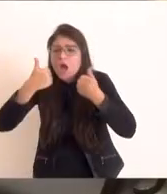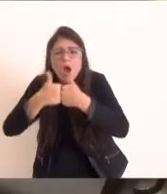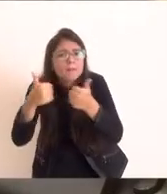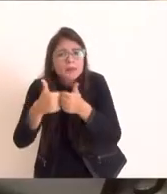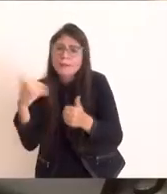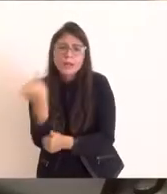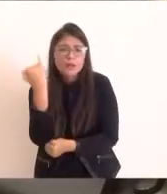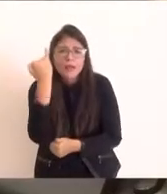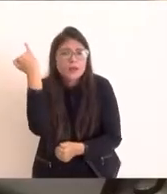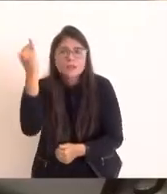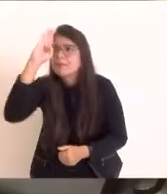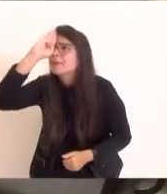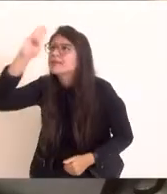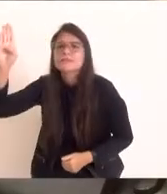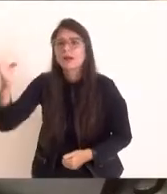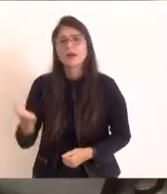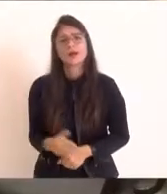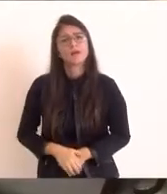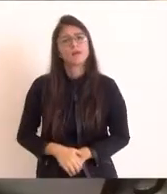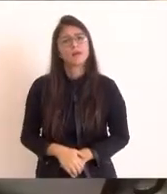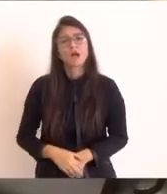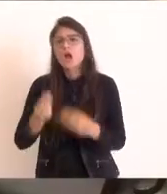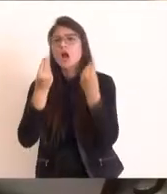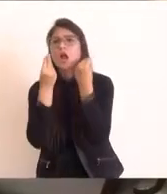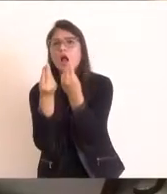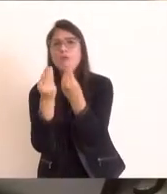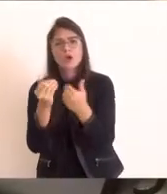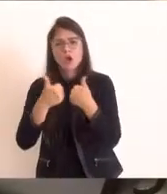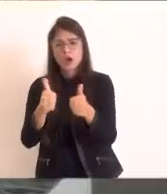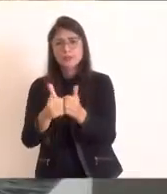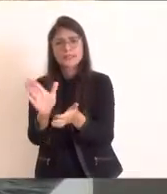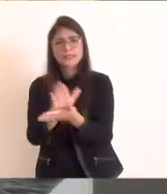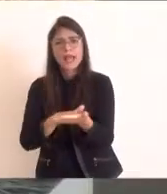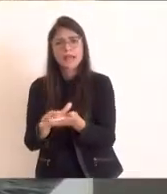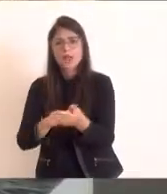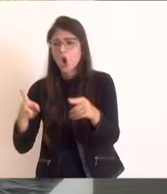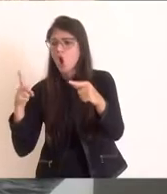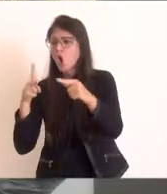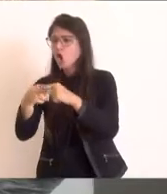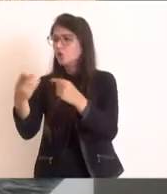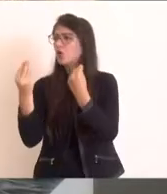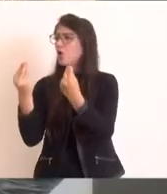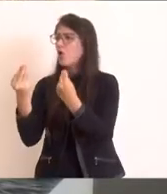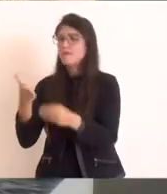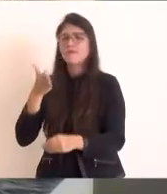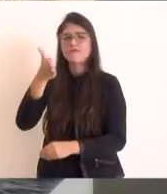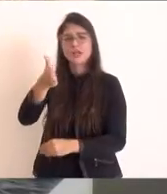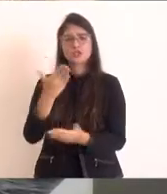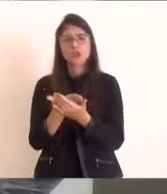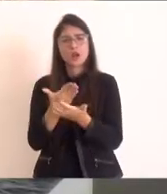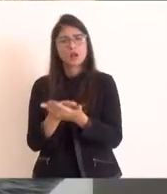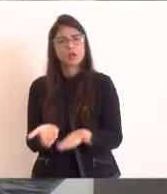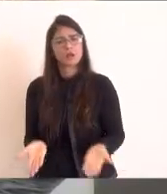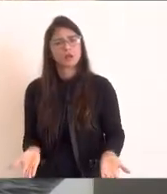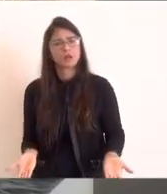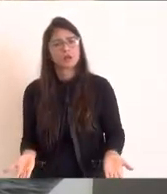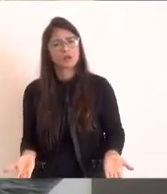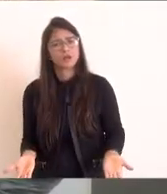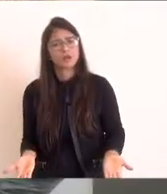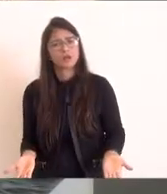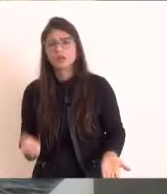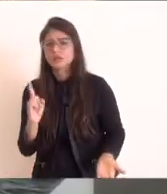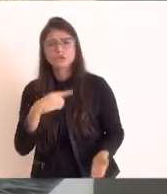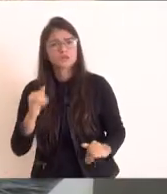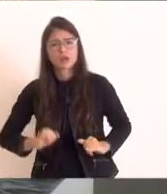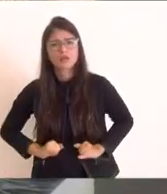entre uma das principais questões que evitam a evasão escolar. Então, nós estamos sofrendo muito com isso, e não é só